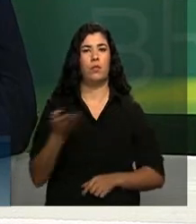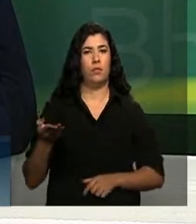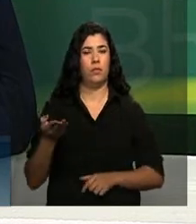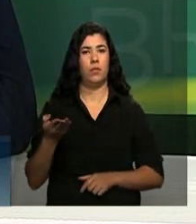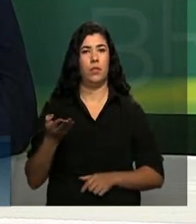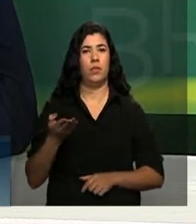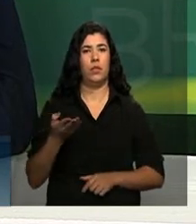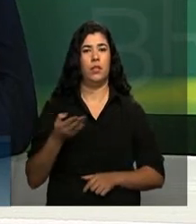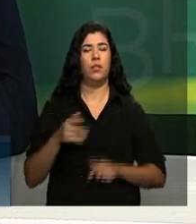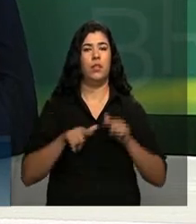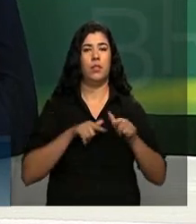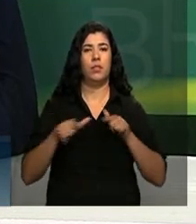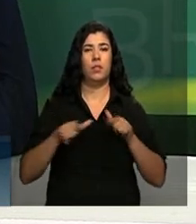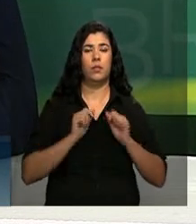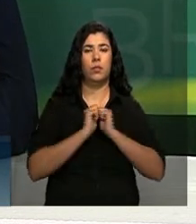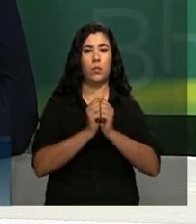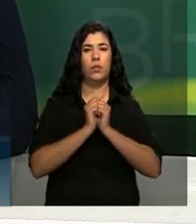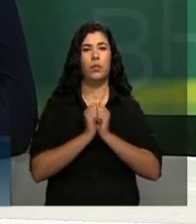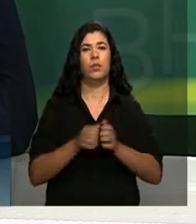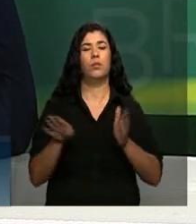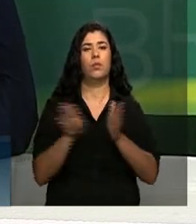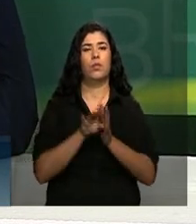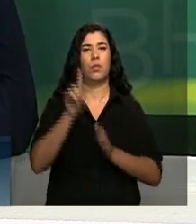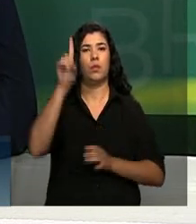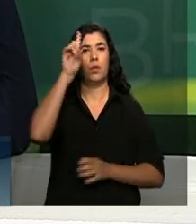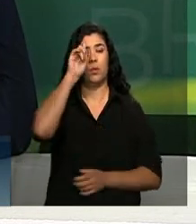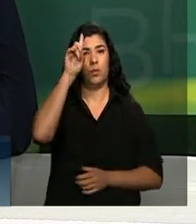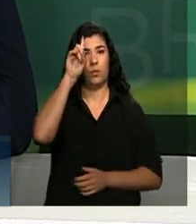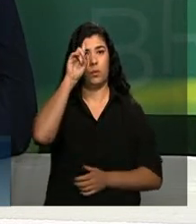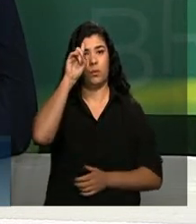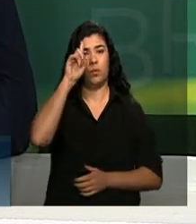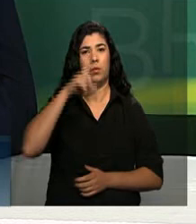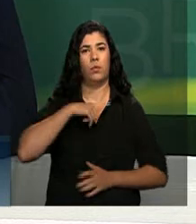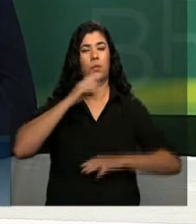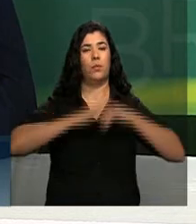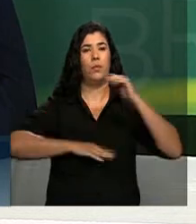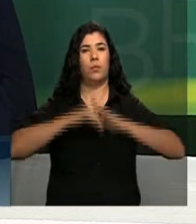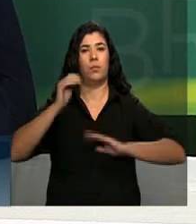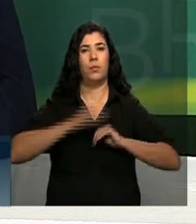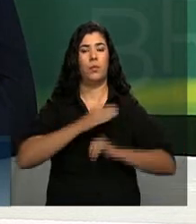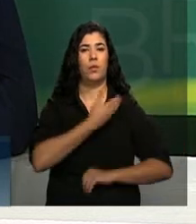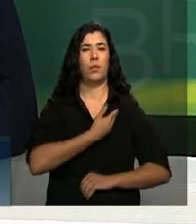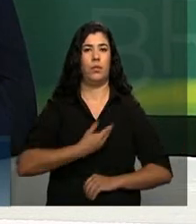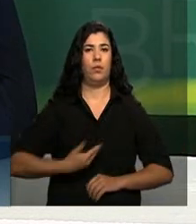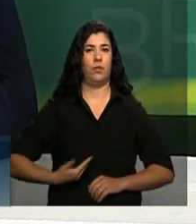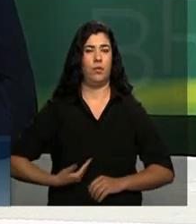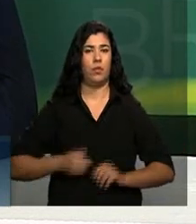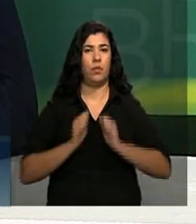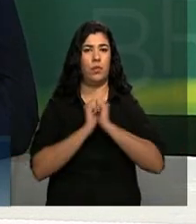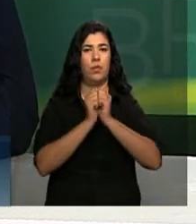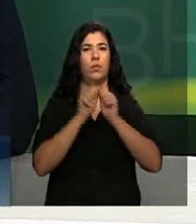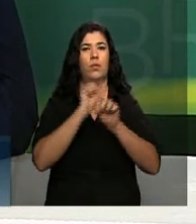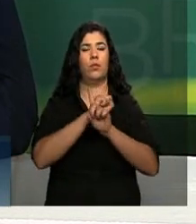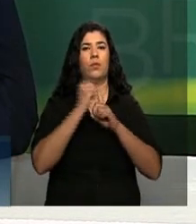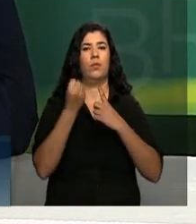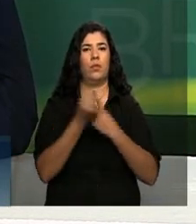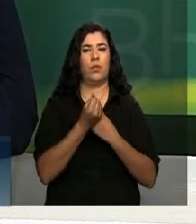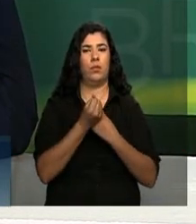vamos fazer chegar todos os dias as ações do governo junto à sociedade.